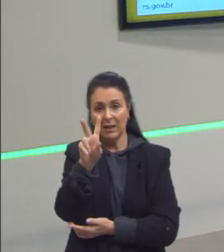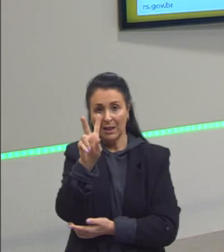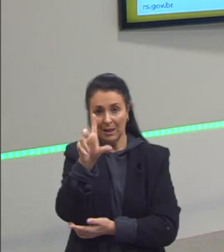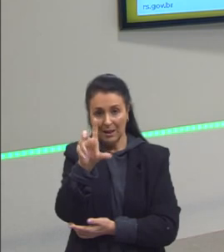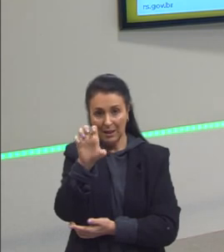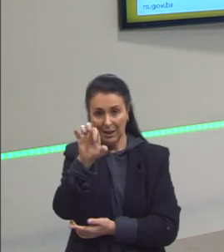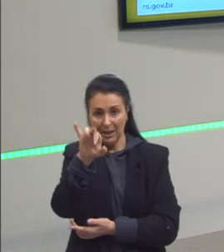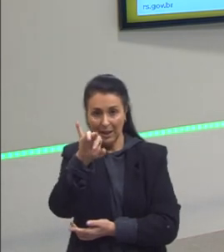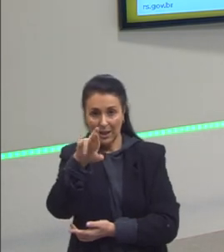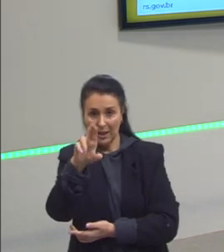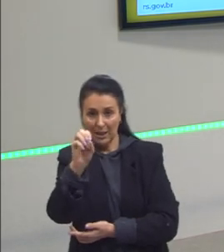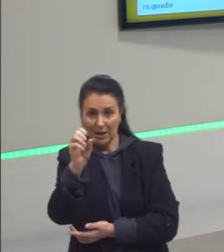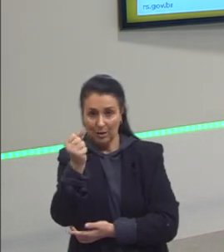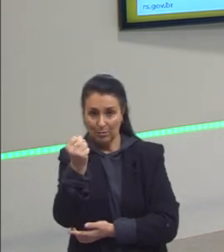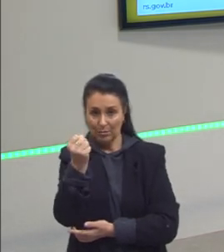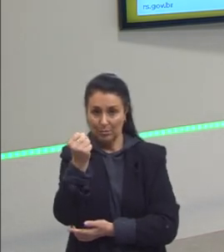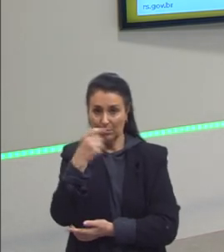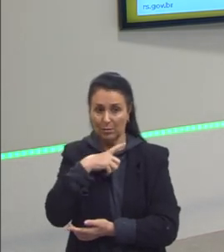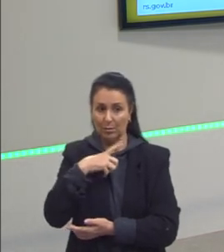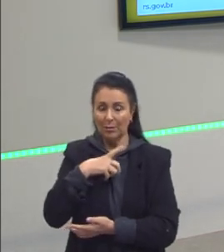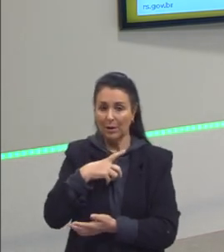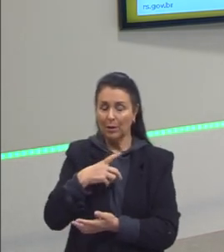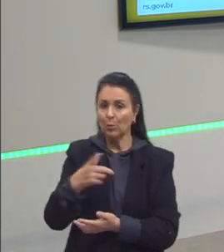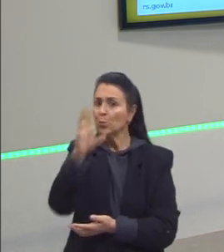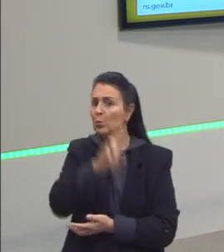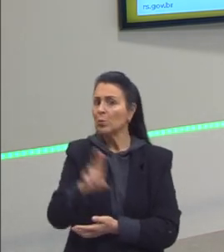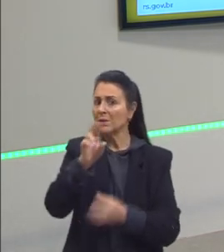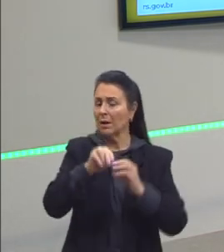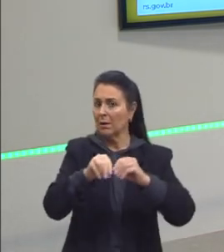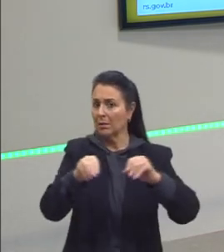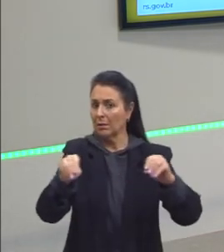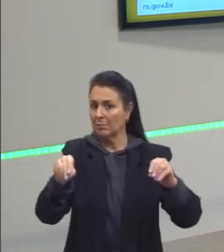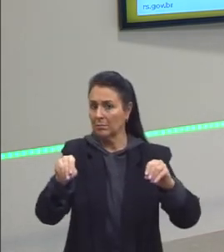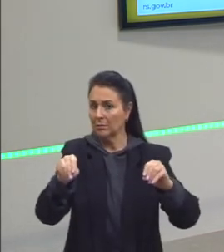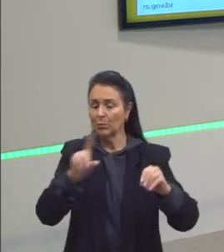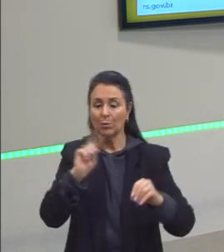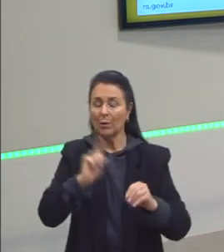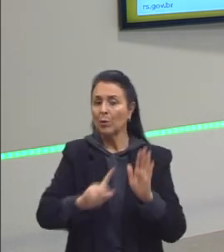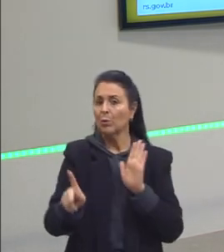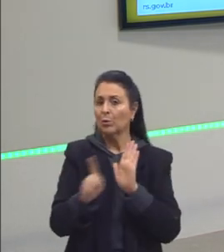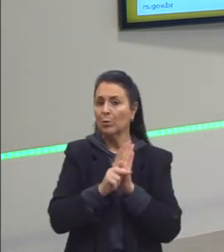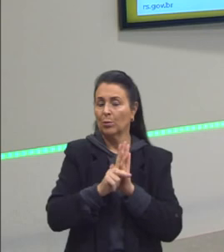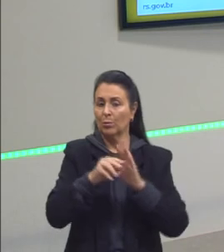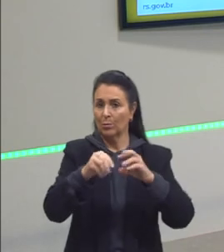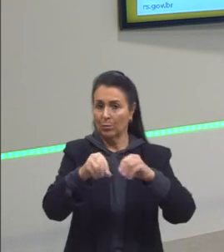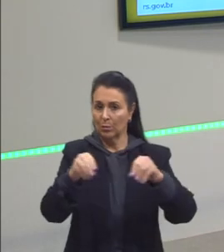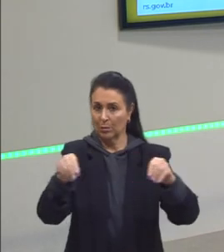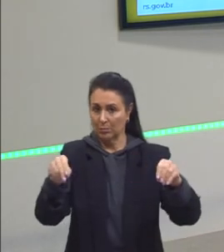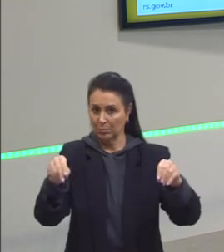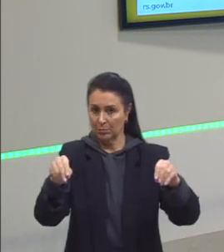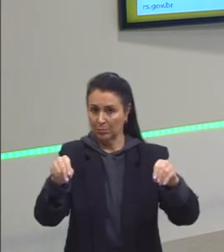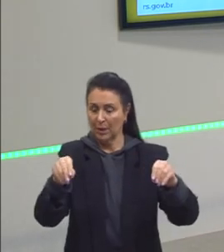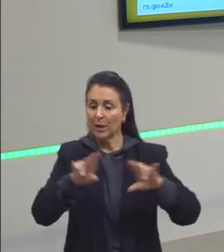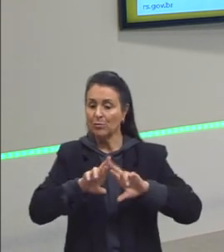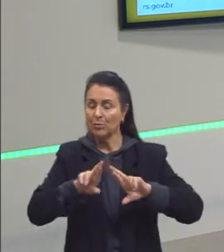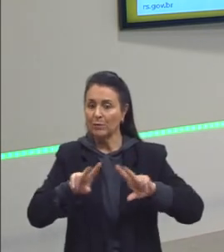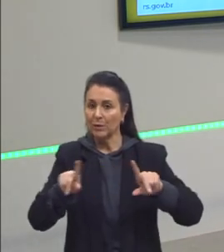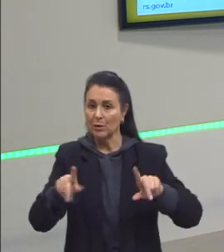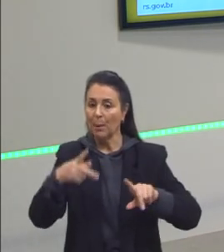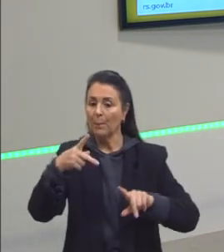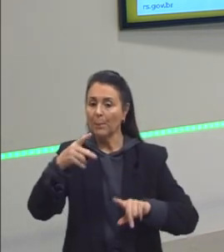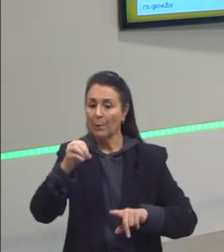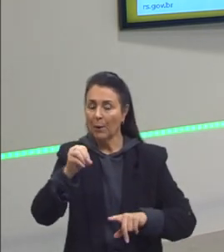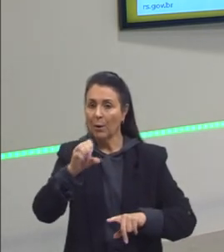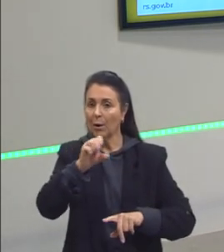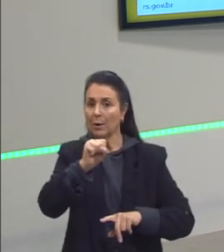ser o dono, né? Você ter a posse e ser o dono dessa terra. Posse é quando você